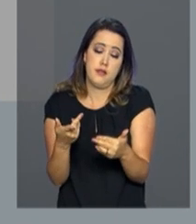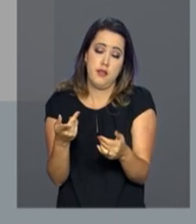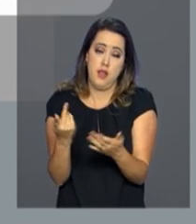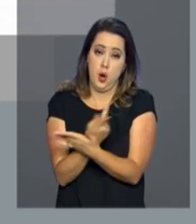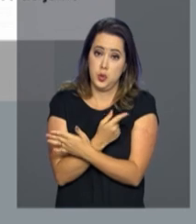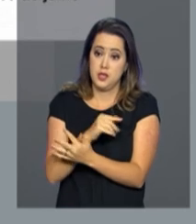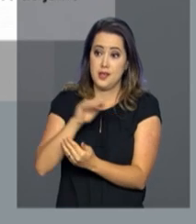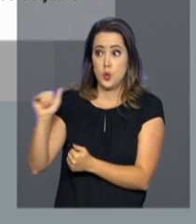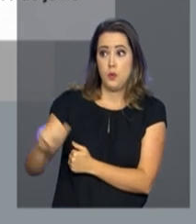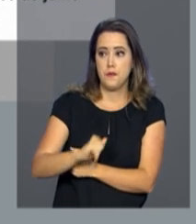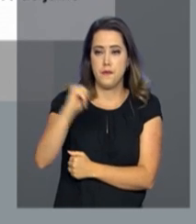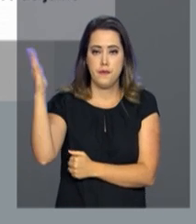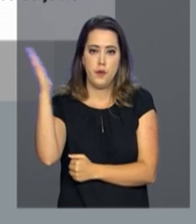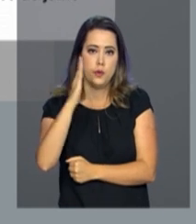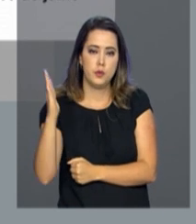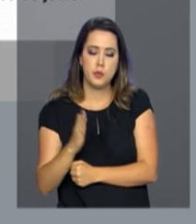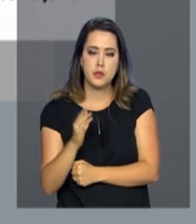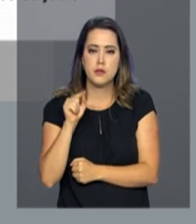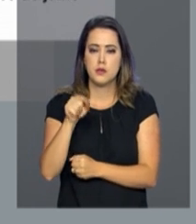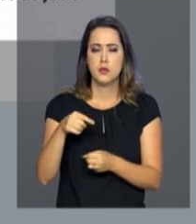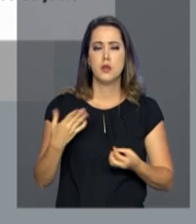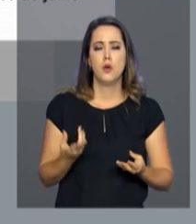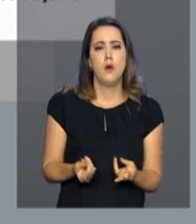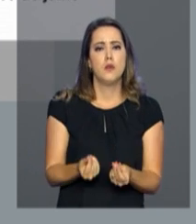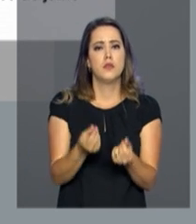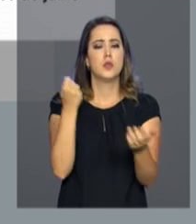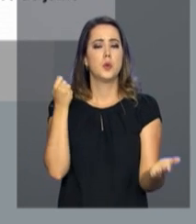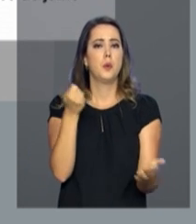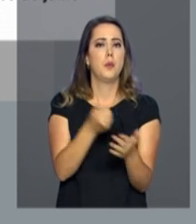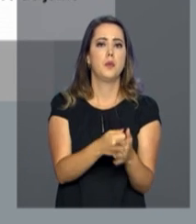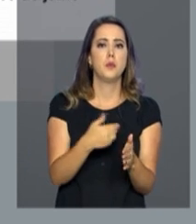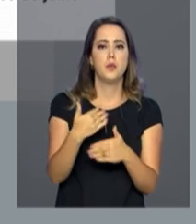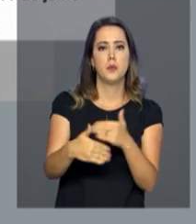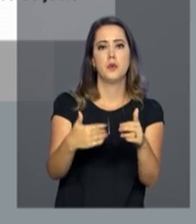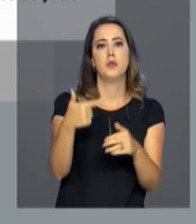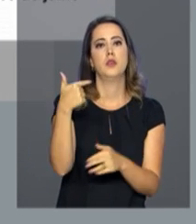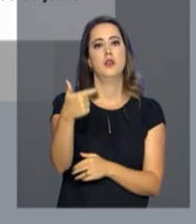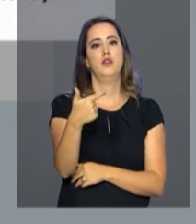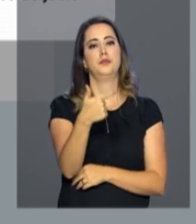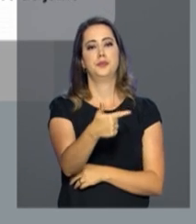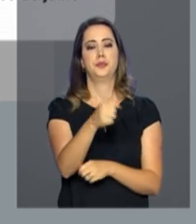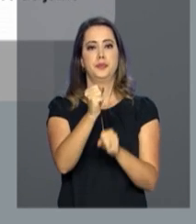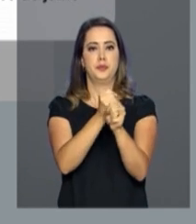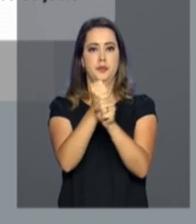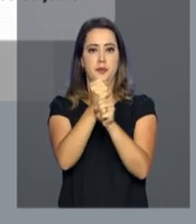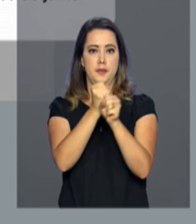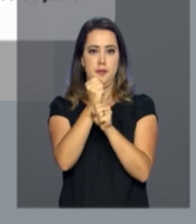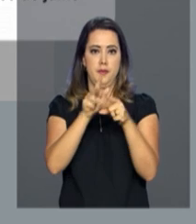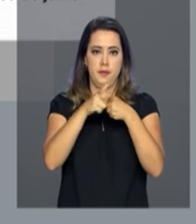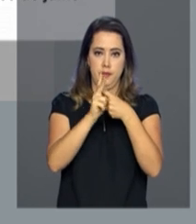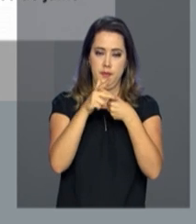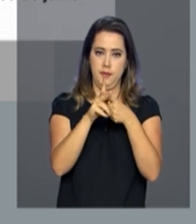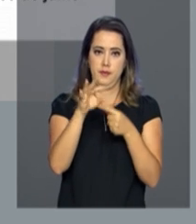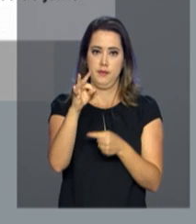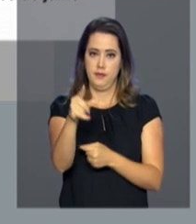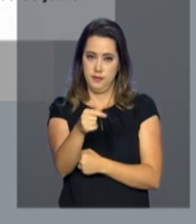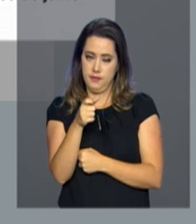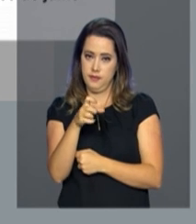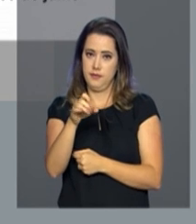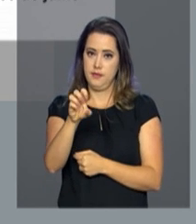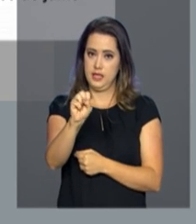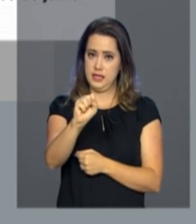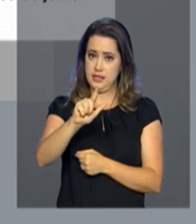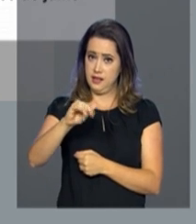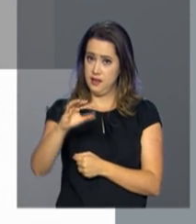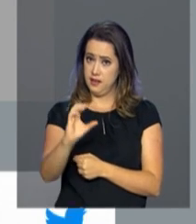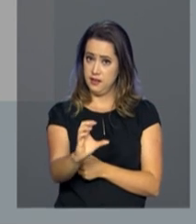Ministério da Transparência, os valores serão pagos ao longo dos próximos 22 anos, corrigidos pela taxa Selic. Ainda